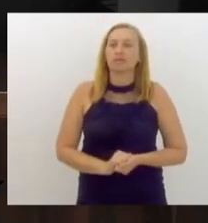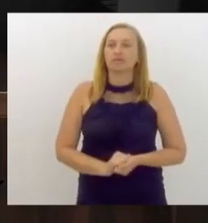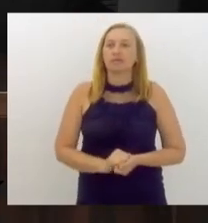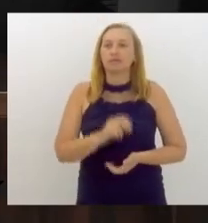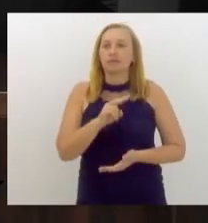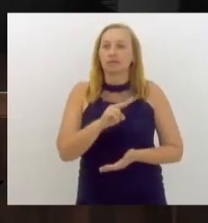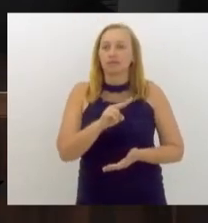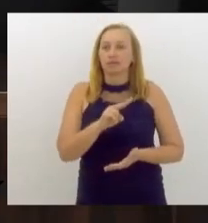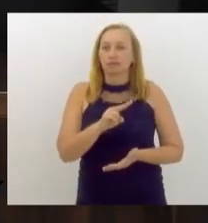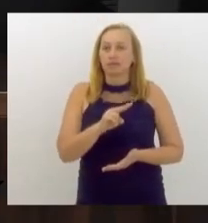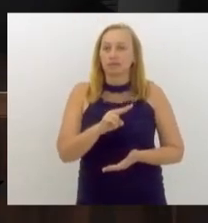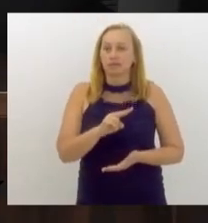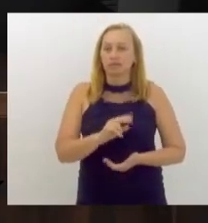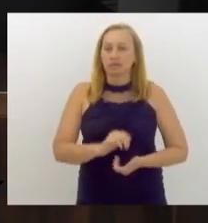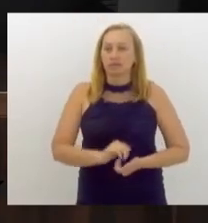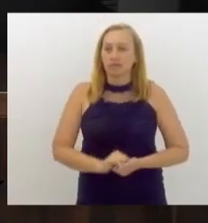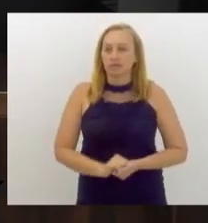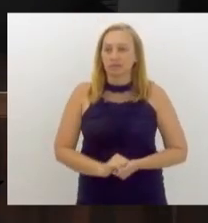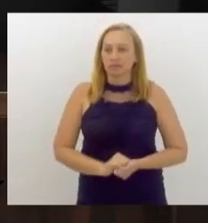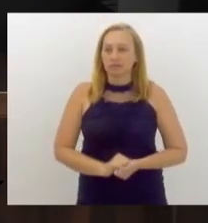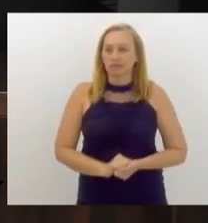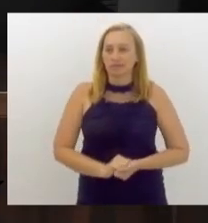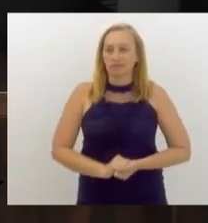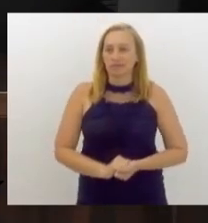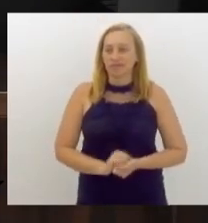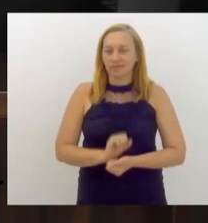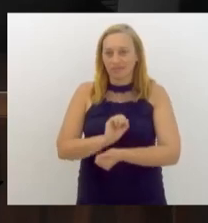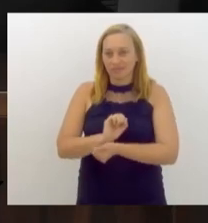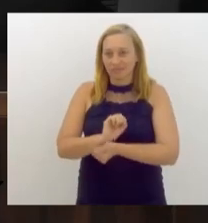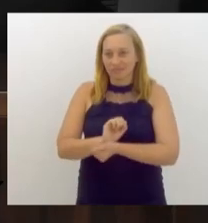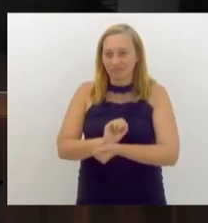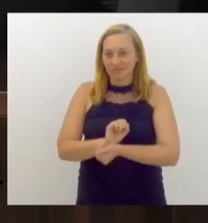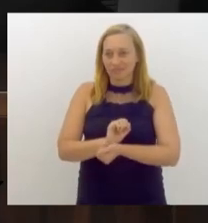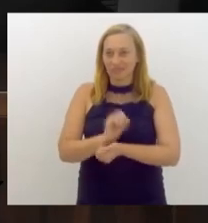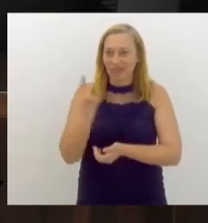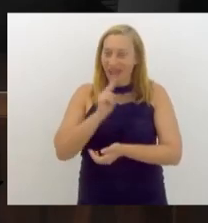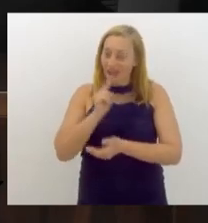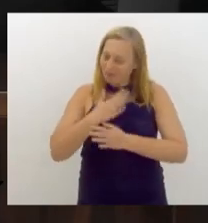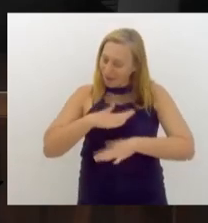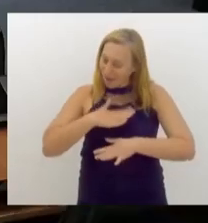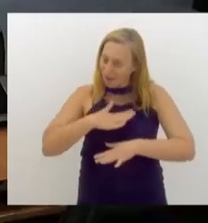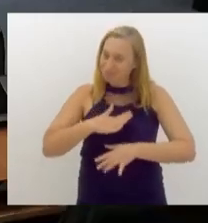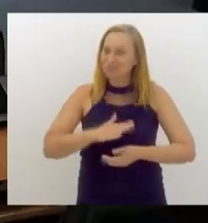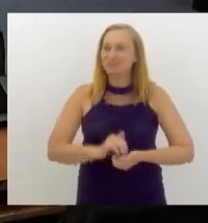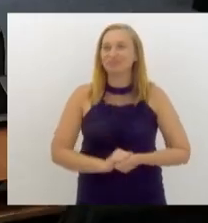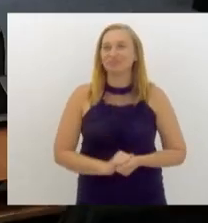Lida e aprovada a... Espera aí, não lembro. Vai lida. Espera aí, vai lida.